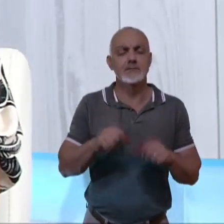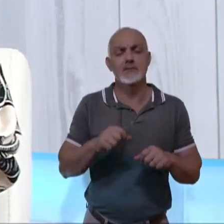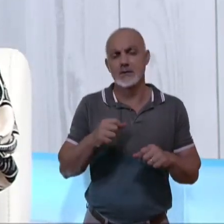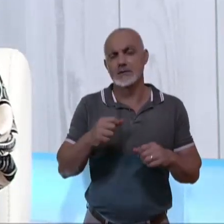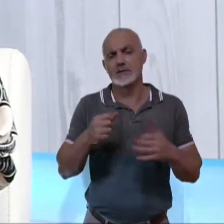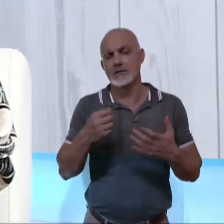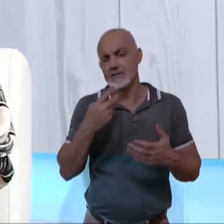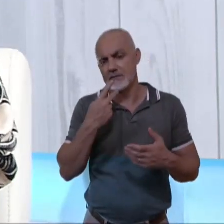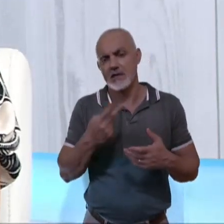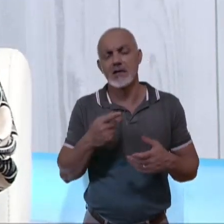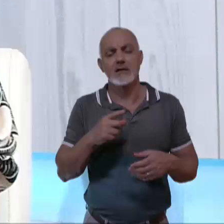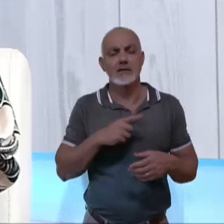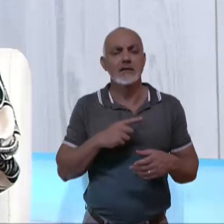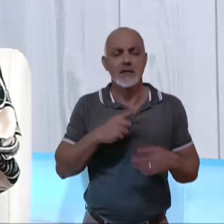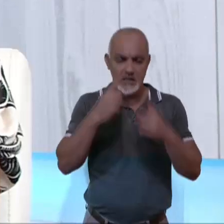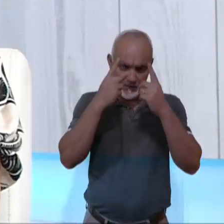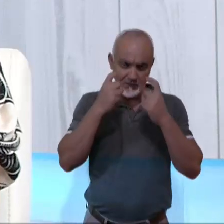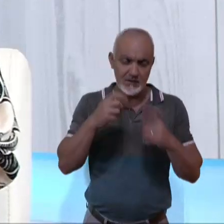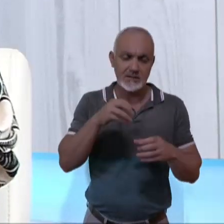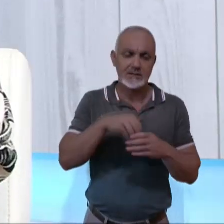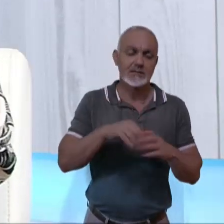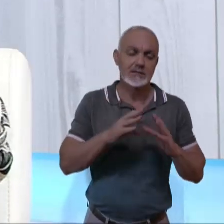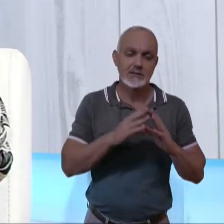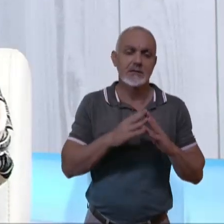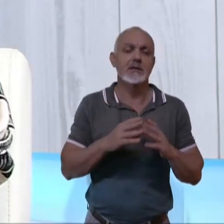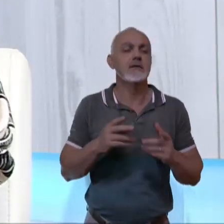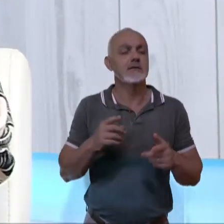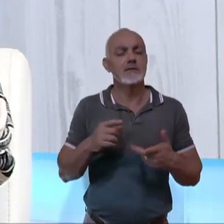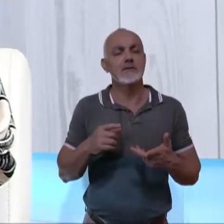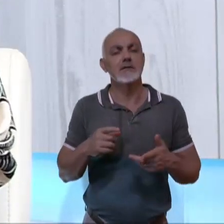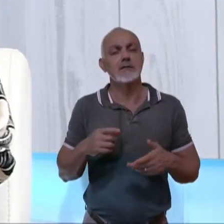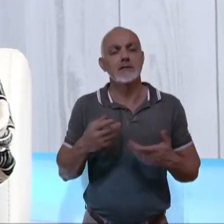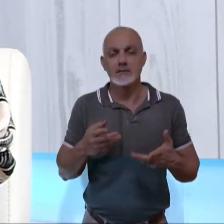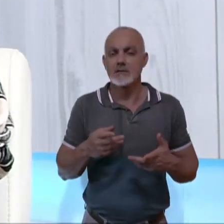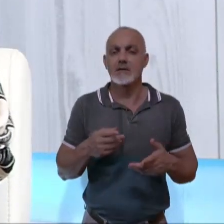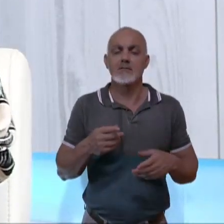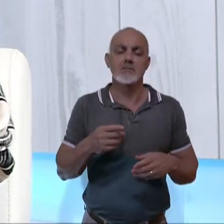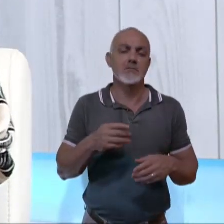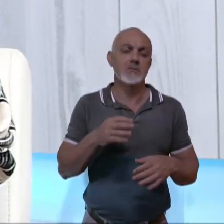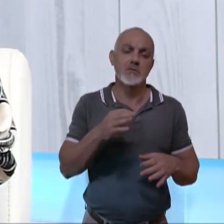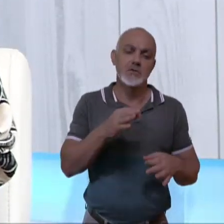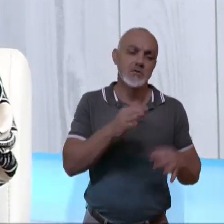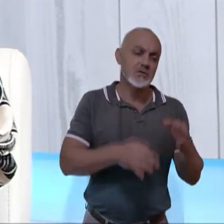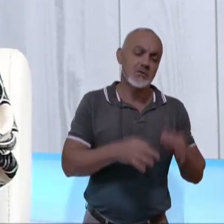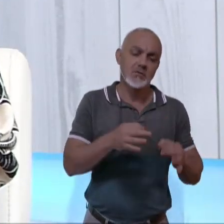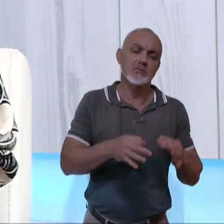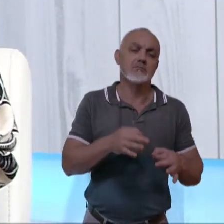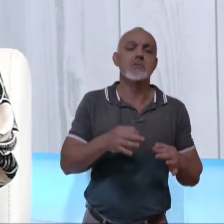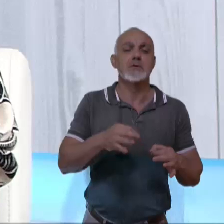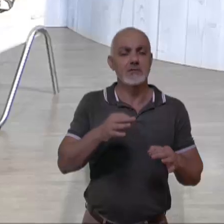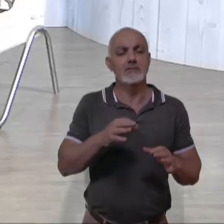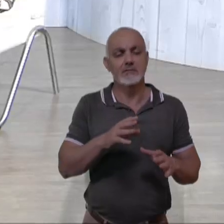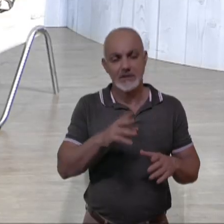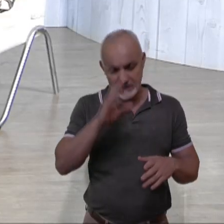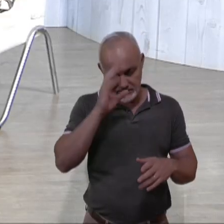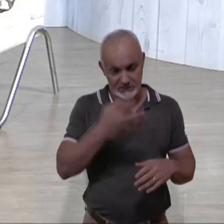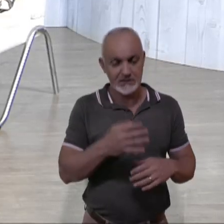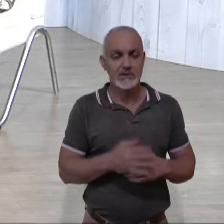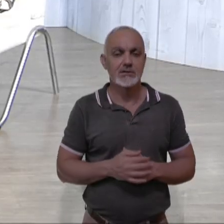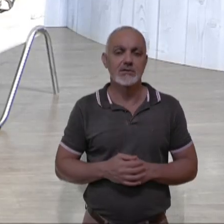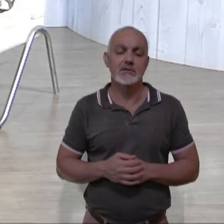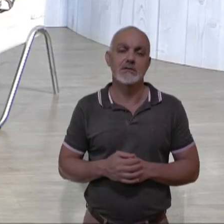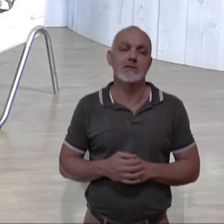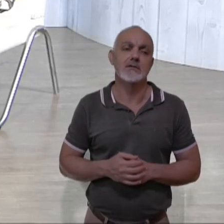alegar que existe a violência doméstica. Provavelmente vai ser indeferida de plano uma guarda compartilhada. Vai